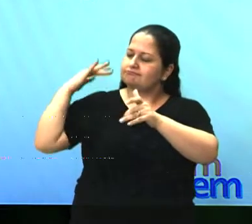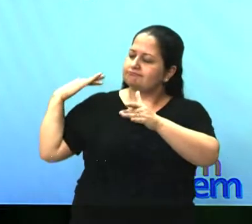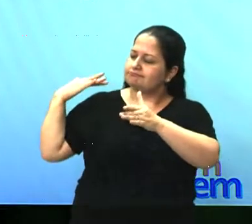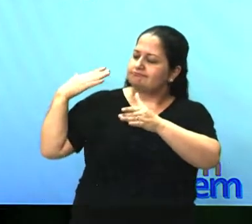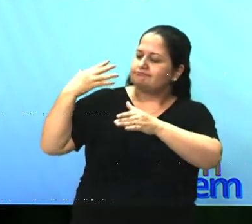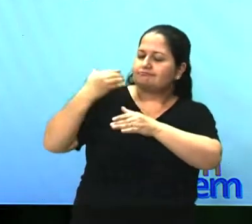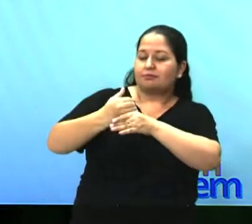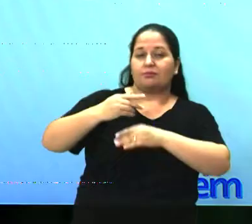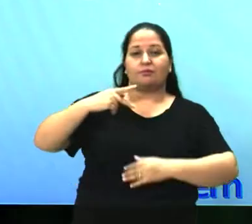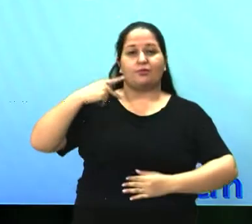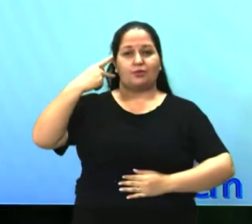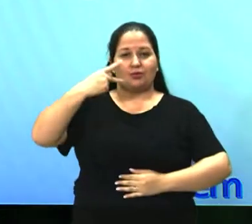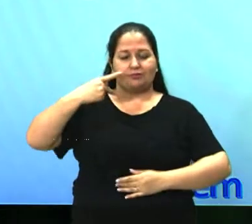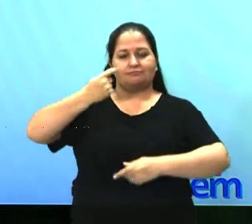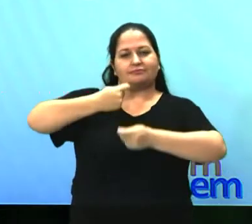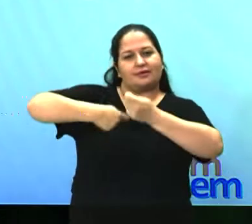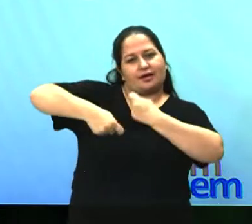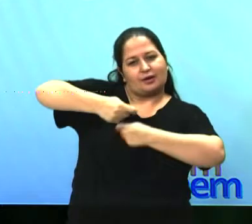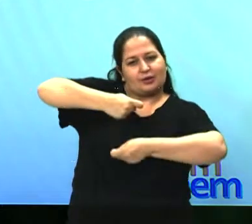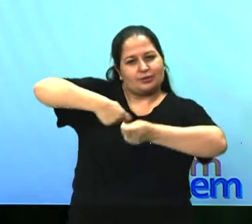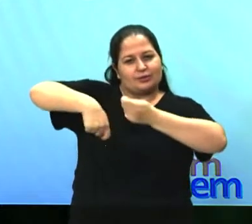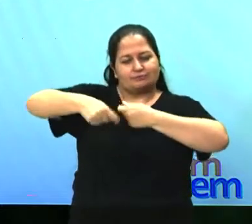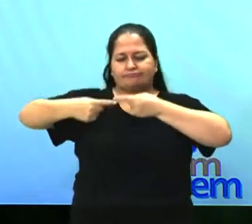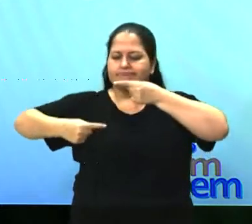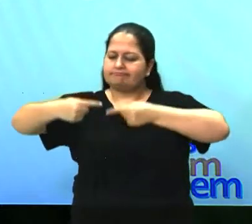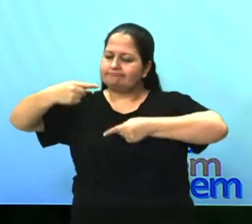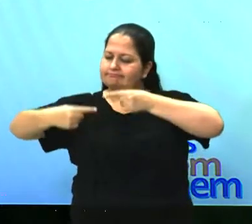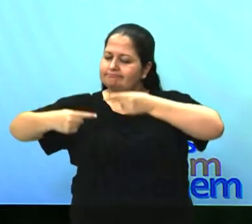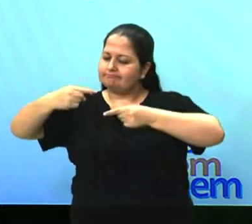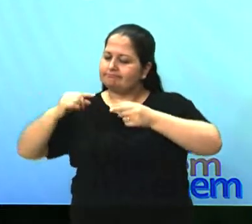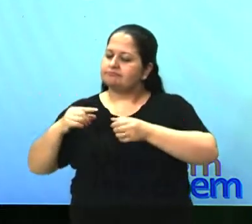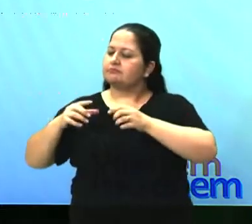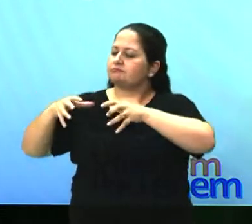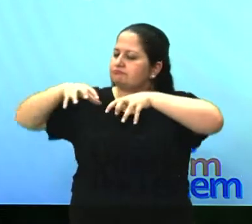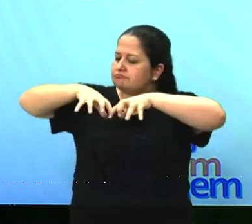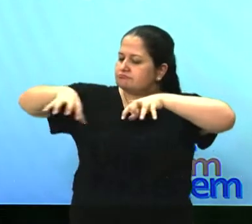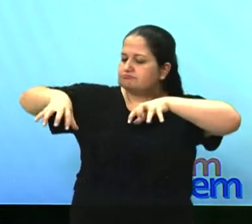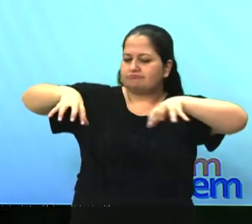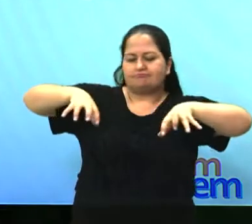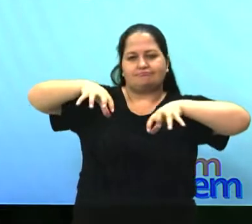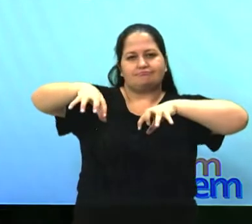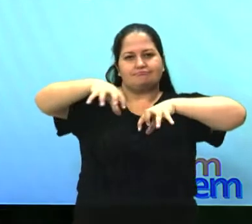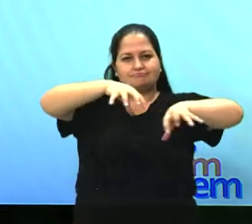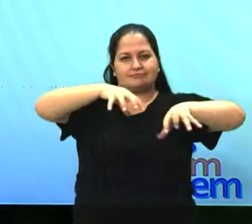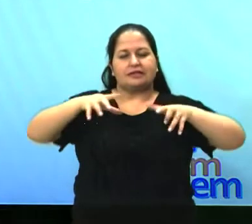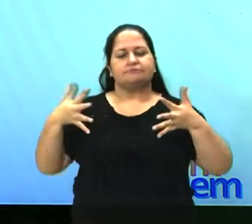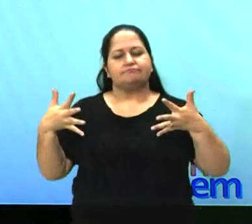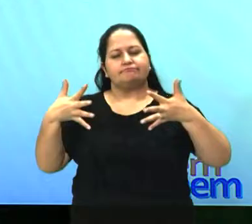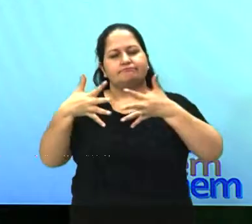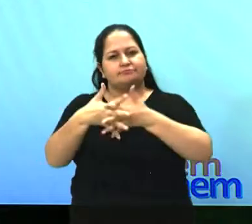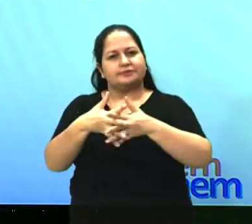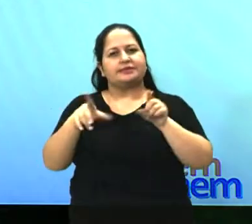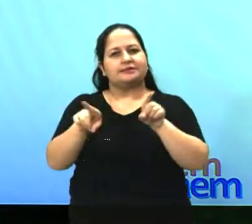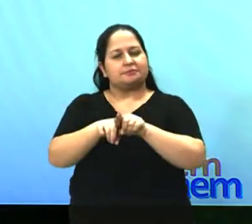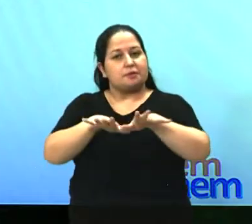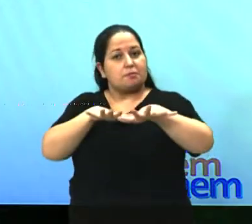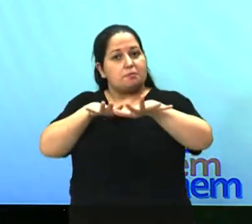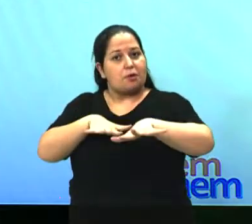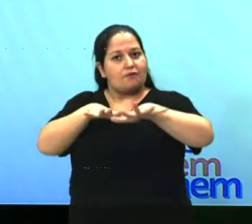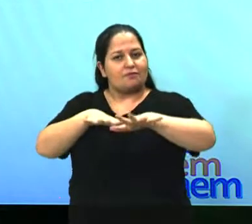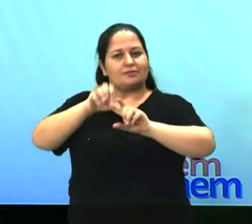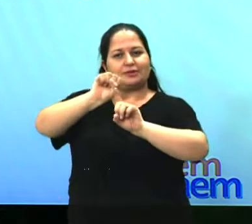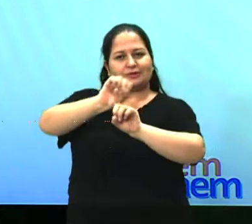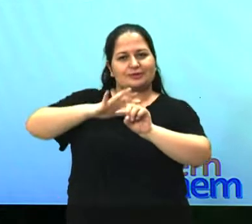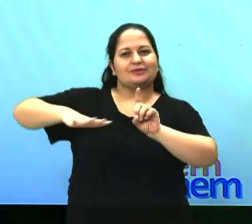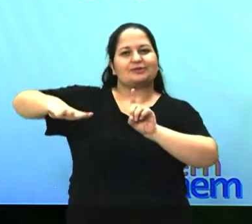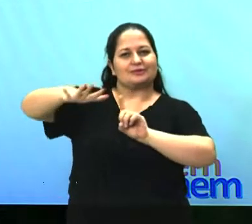e econômicas, associando-as aos diferentes grupos, conflitos e movimentos sociais. A habilidade